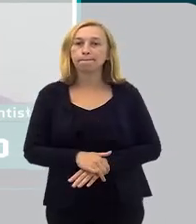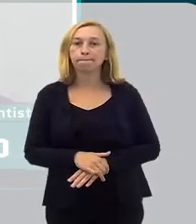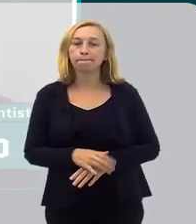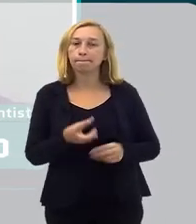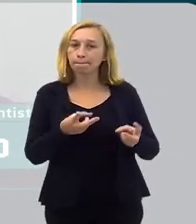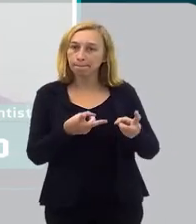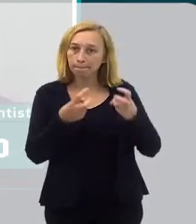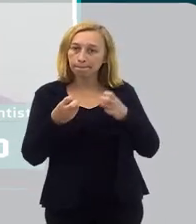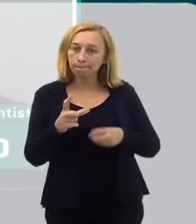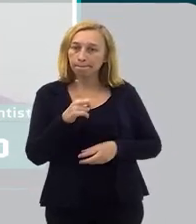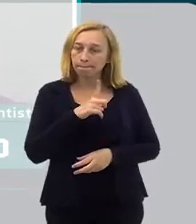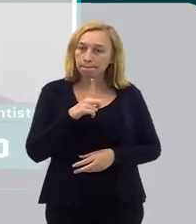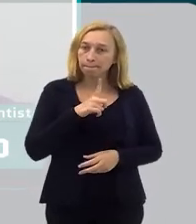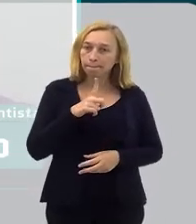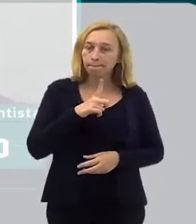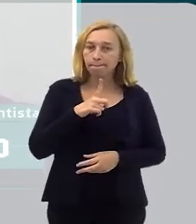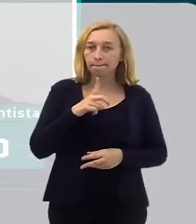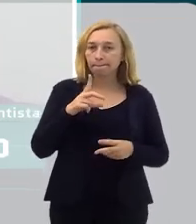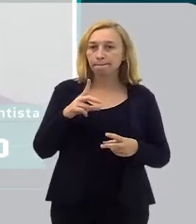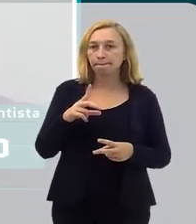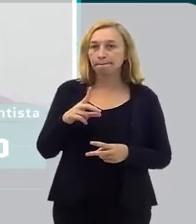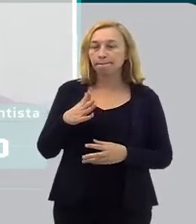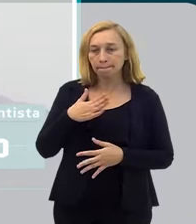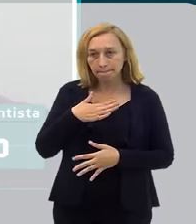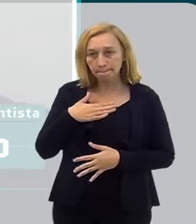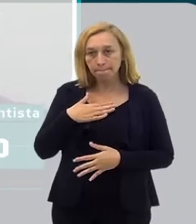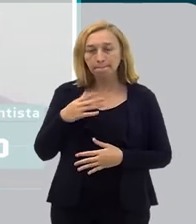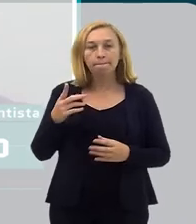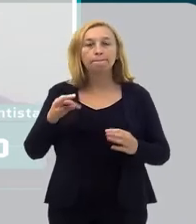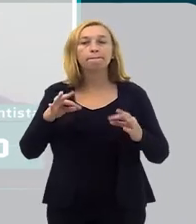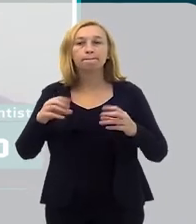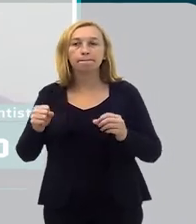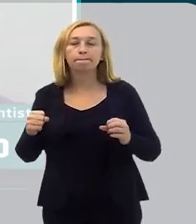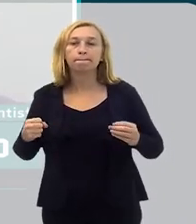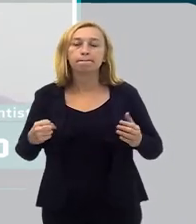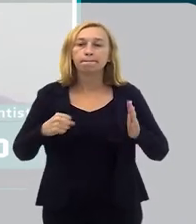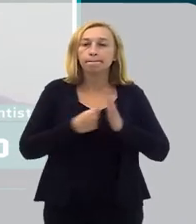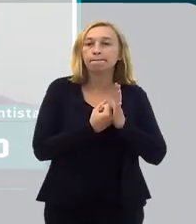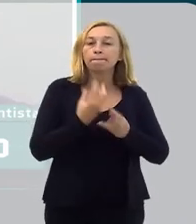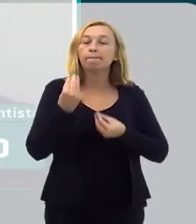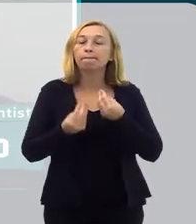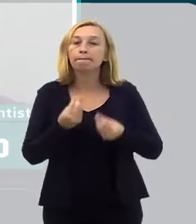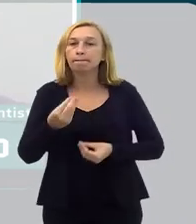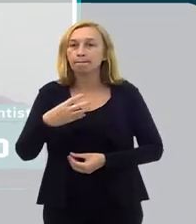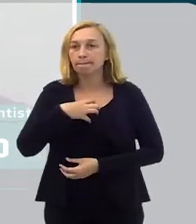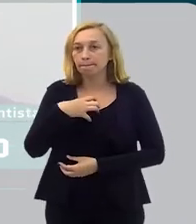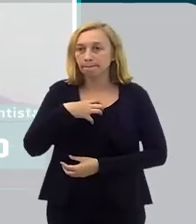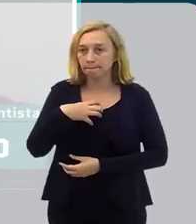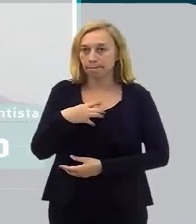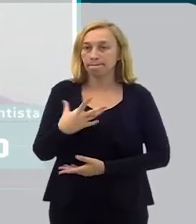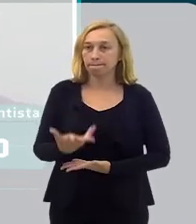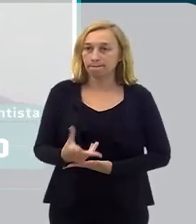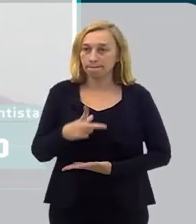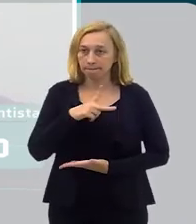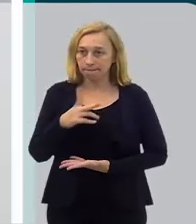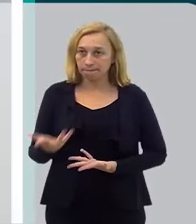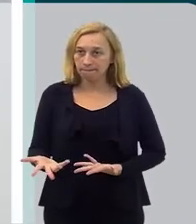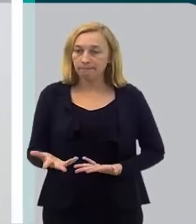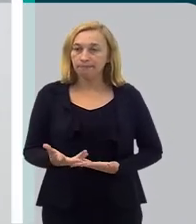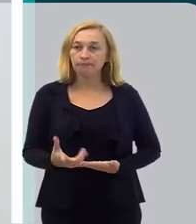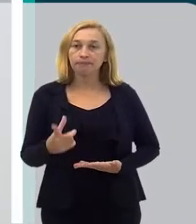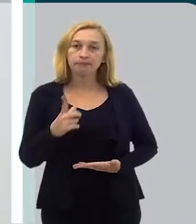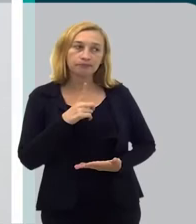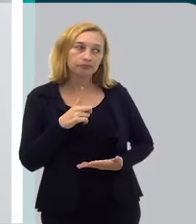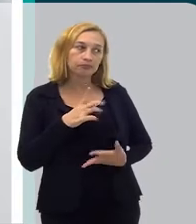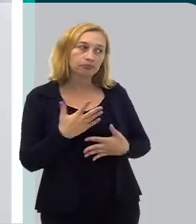né? A percepção que eu tenho da minha imagem, isso tudo vai impactar em como eu vou me sentir comigo. Se eu vou